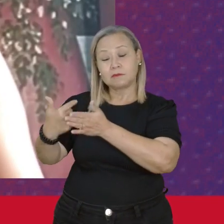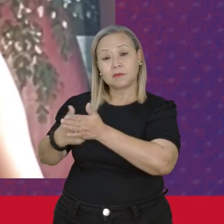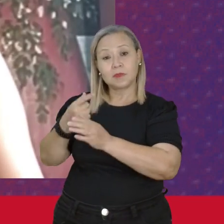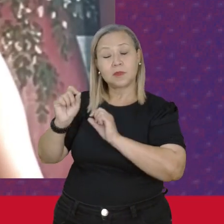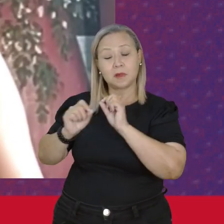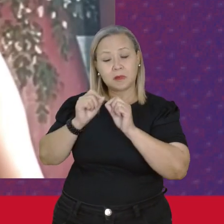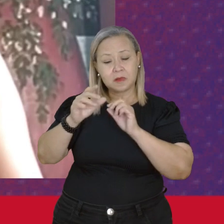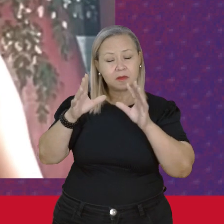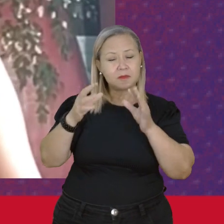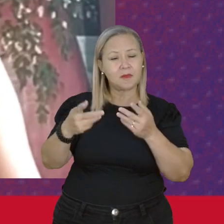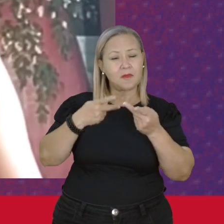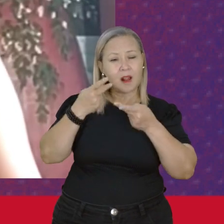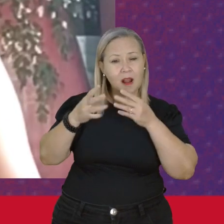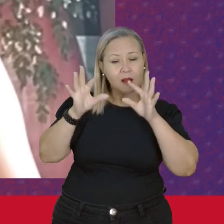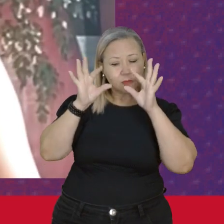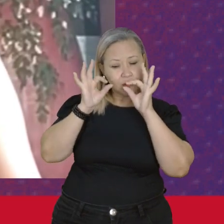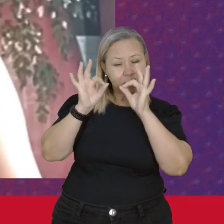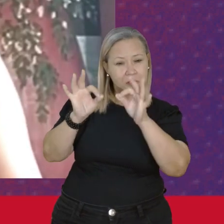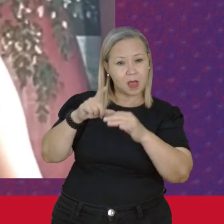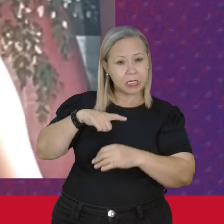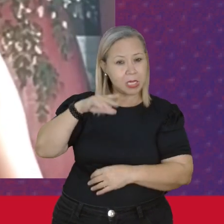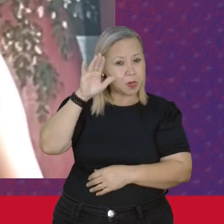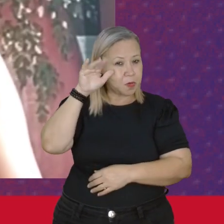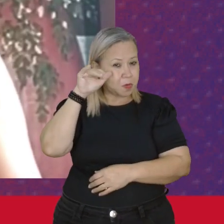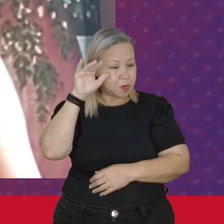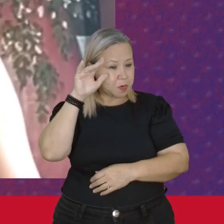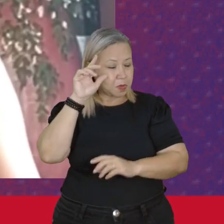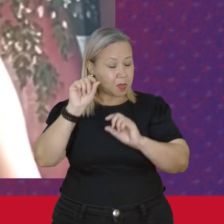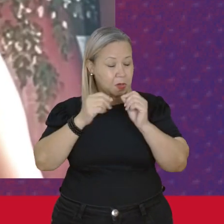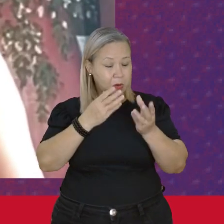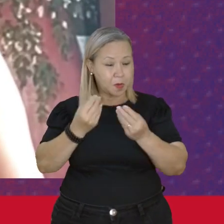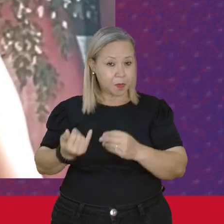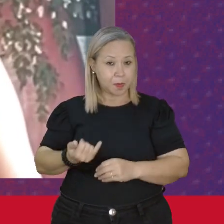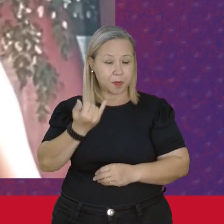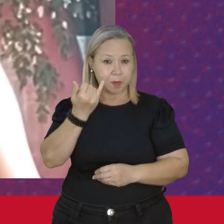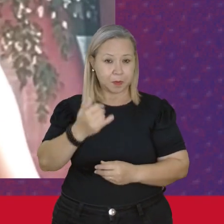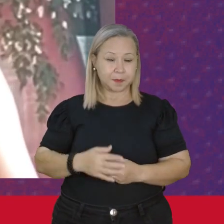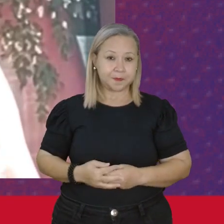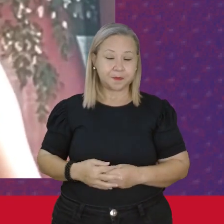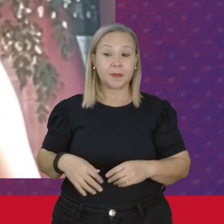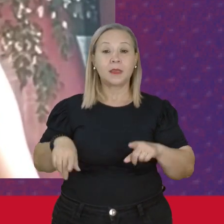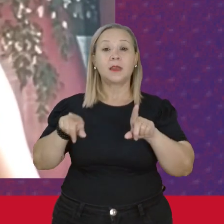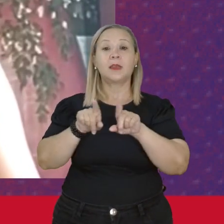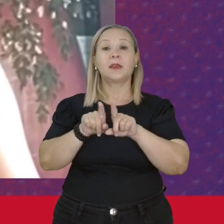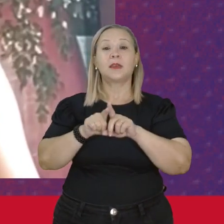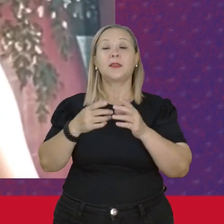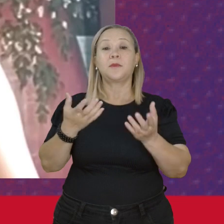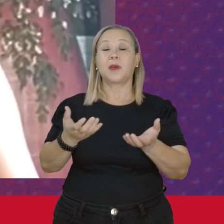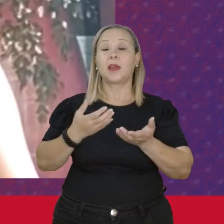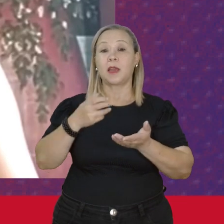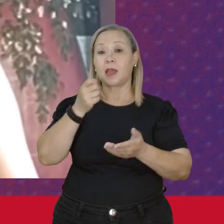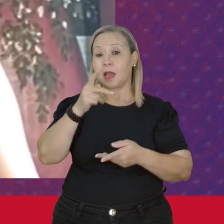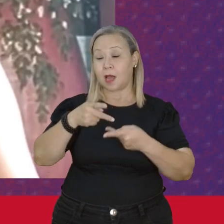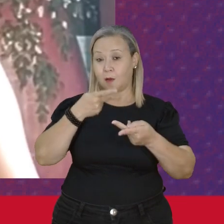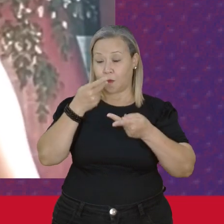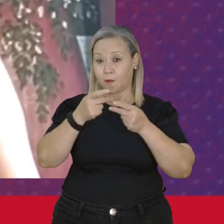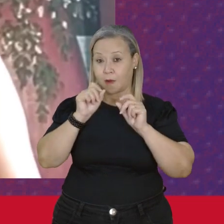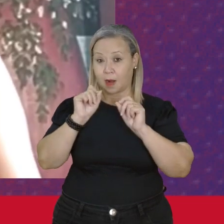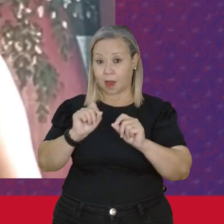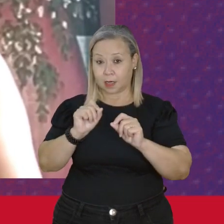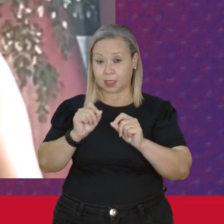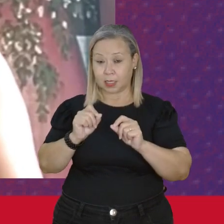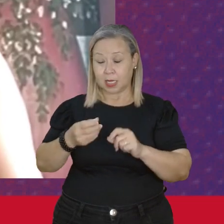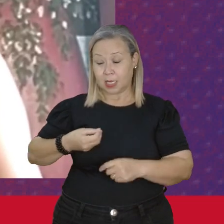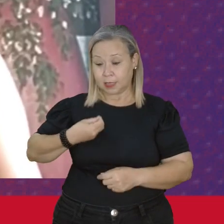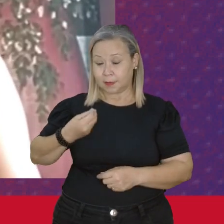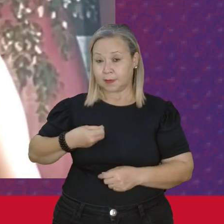Observaram Se tem alguma curiosidade Isso é muito importante E também Quero registrar um pouquinho Que estar